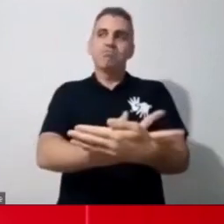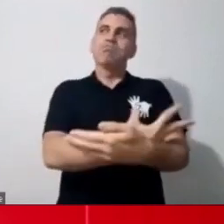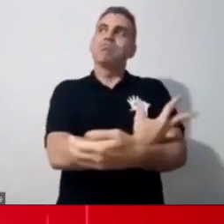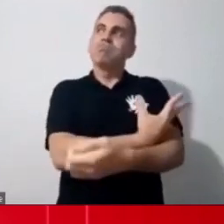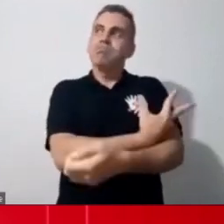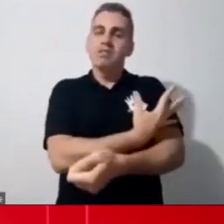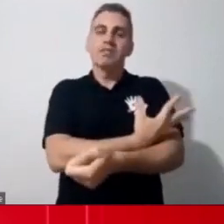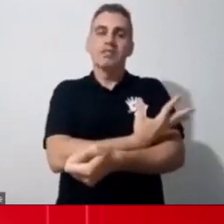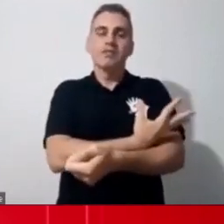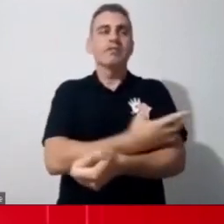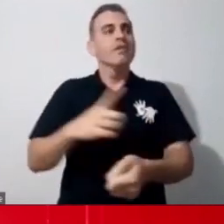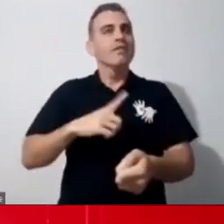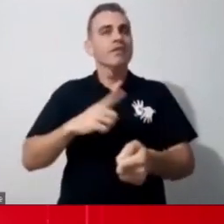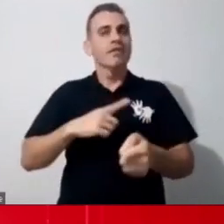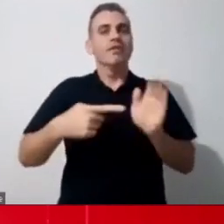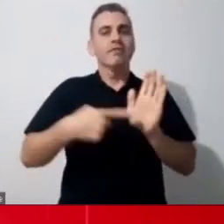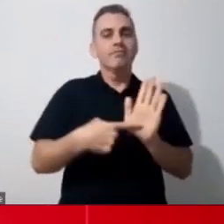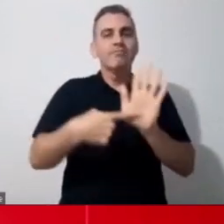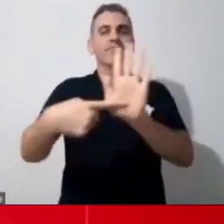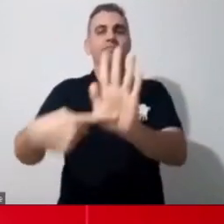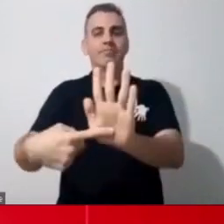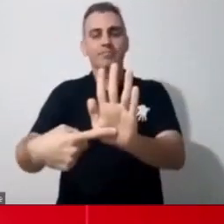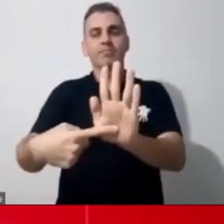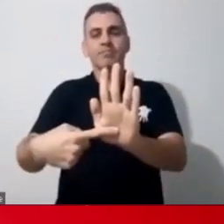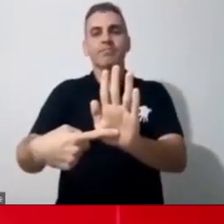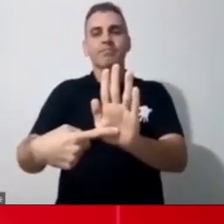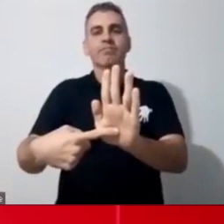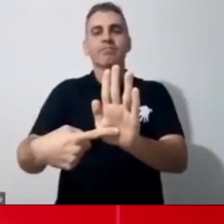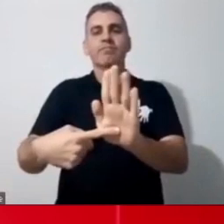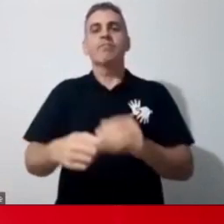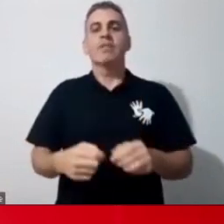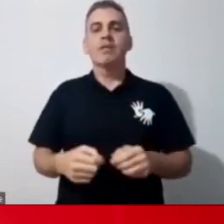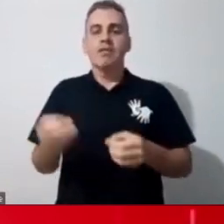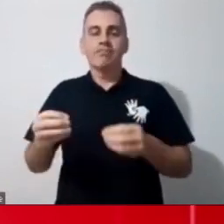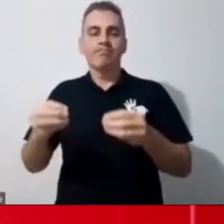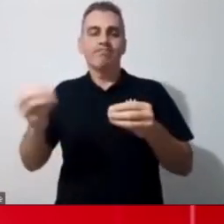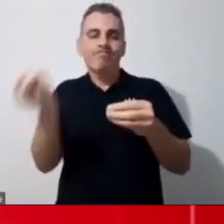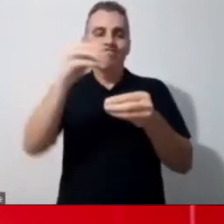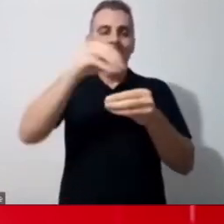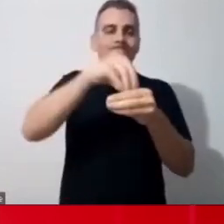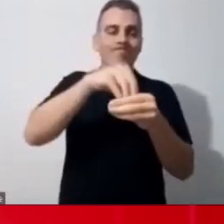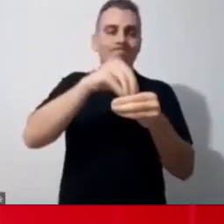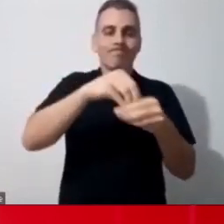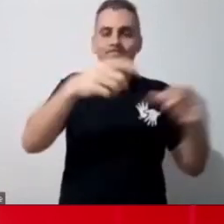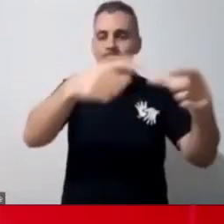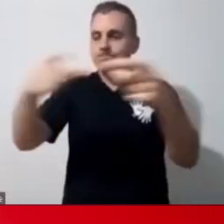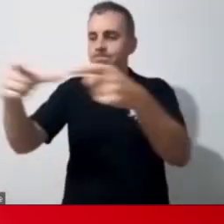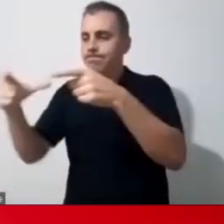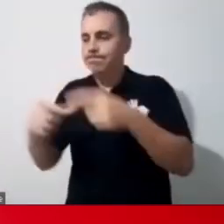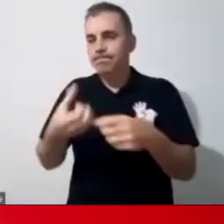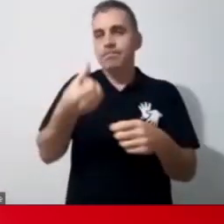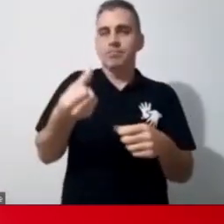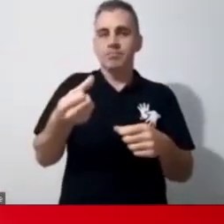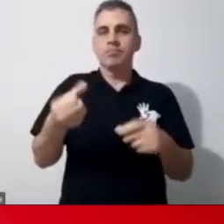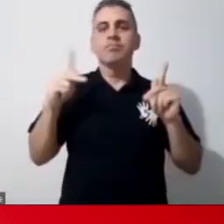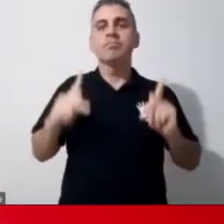mostrar que, dentro desses seis retângulos aqui, a gente está tentando mostrar uma inclusão,